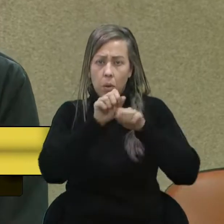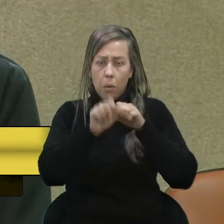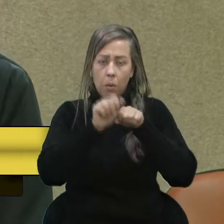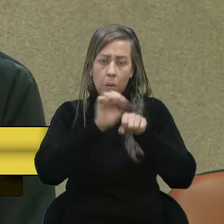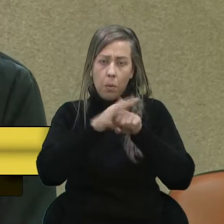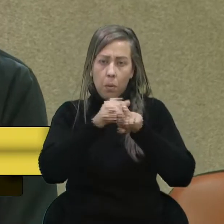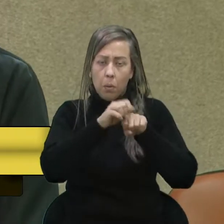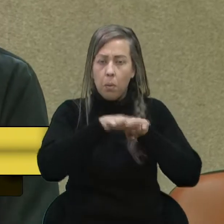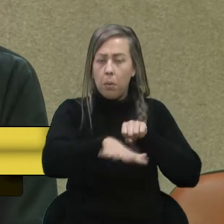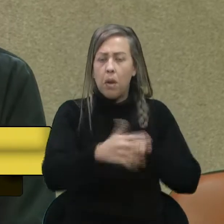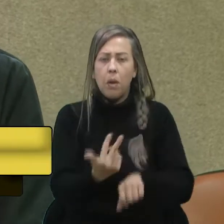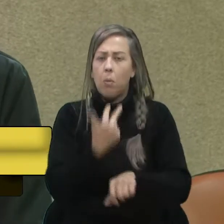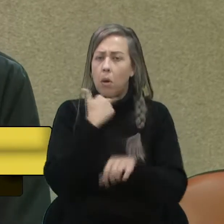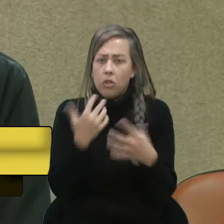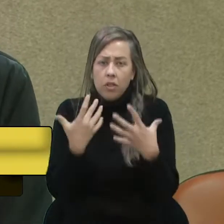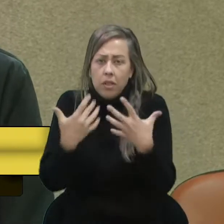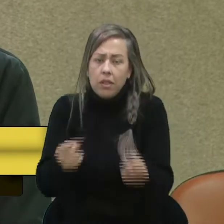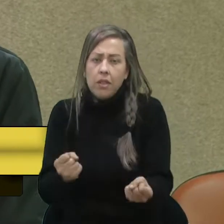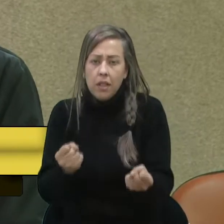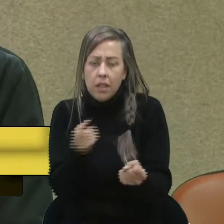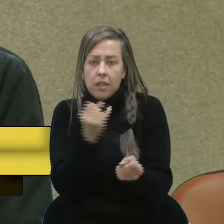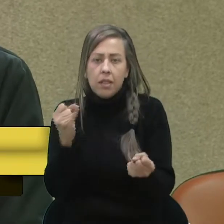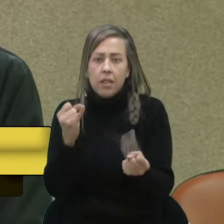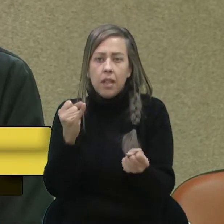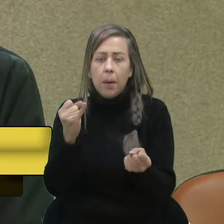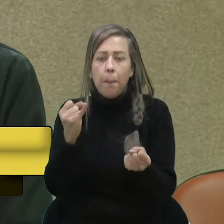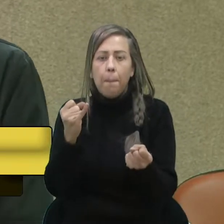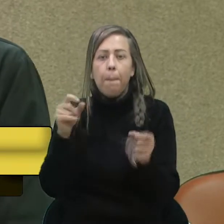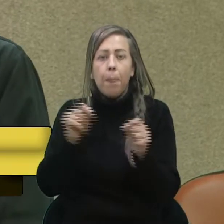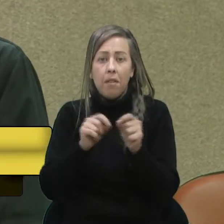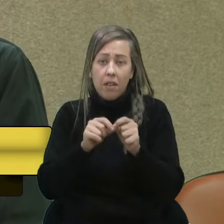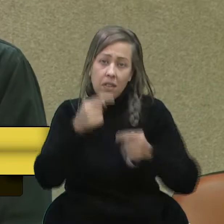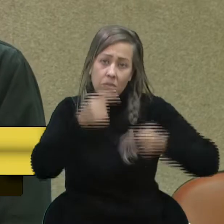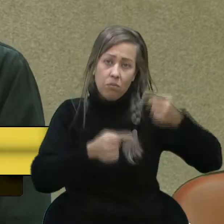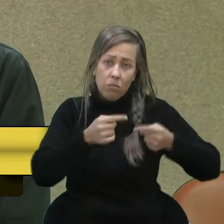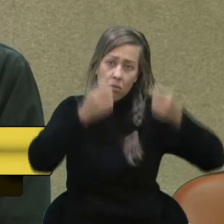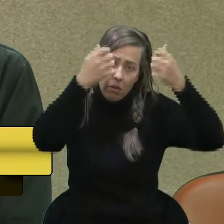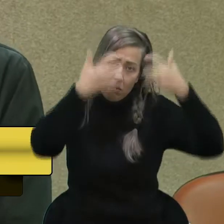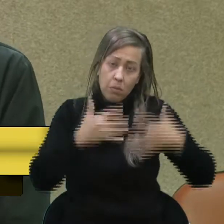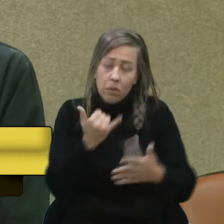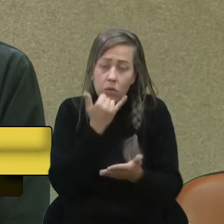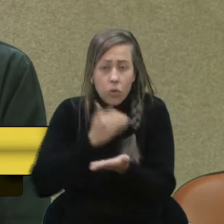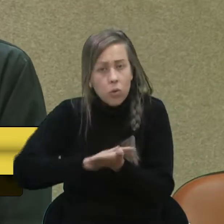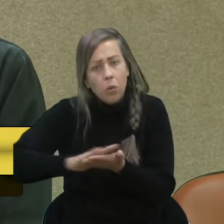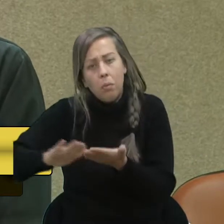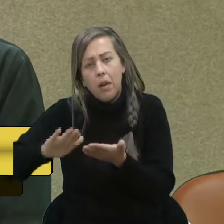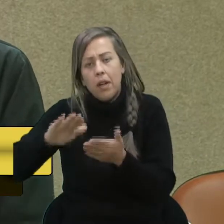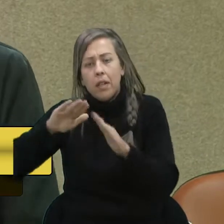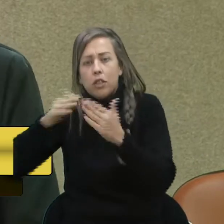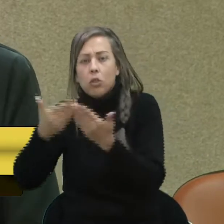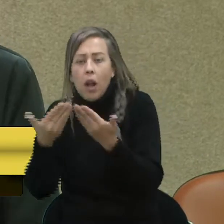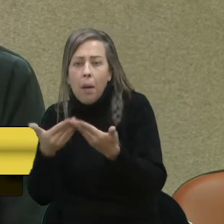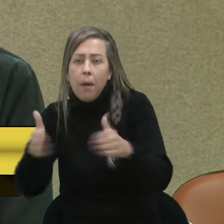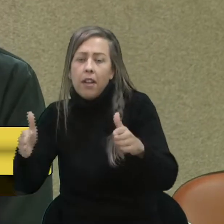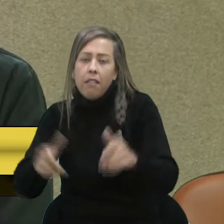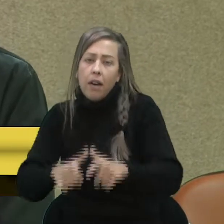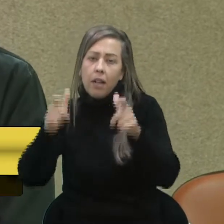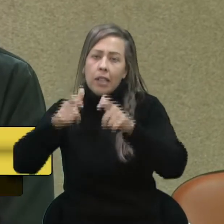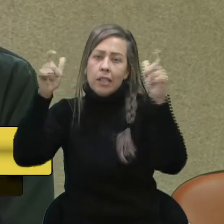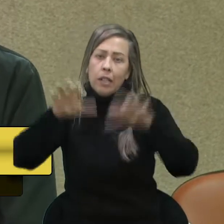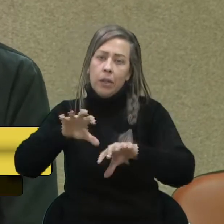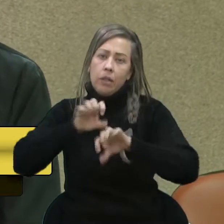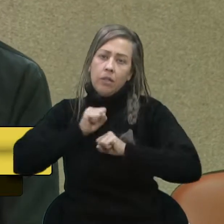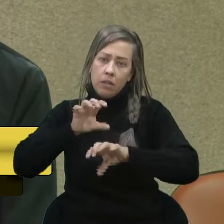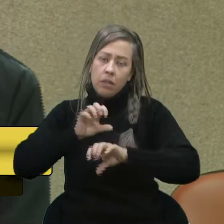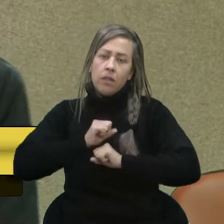Então, gente não pode aceitar, vereador Lucas, que seja impresso esse discurso aqui, o senhor me desculpe, que escolas abertas vão aumentar a contaminação,